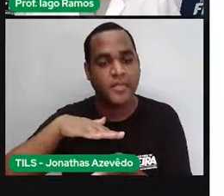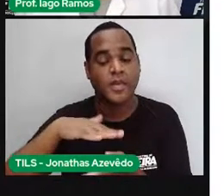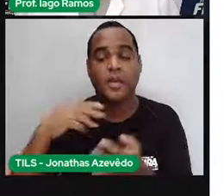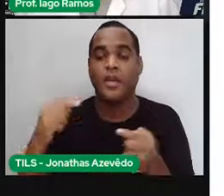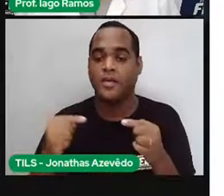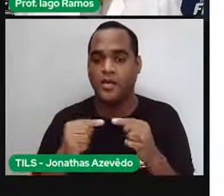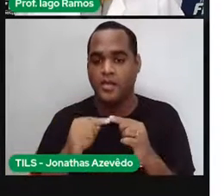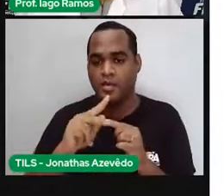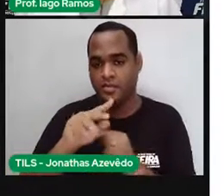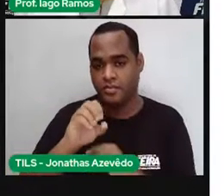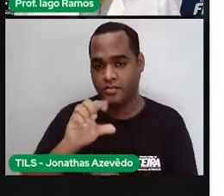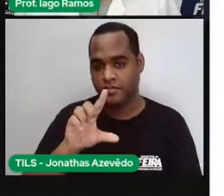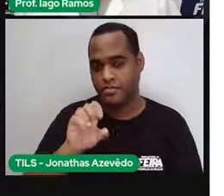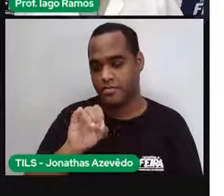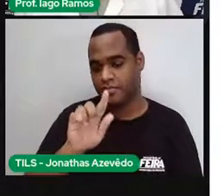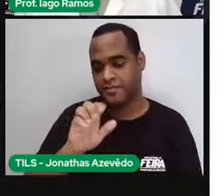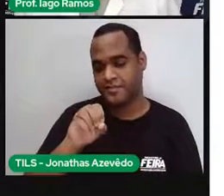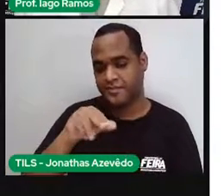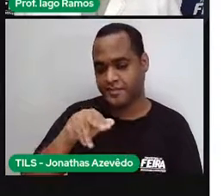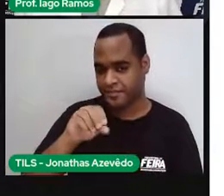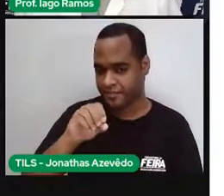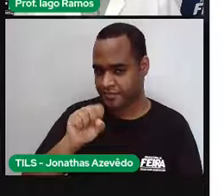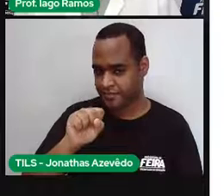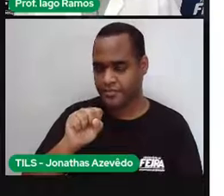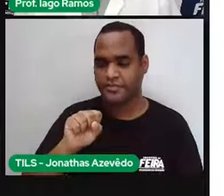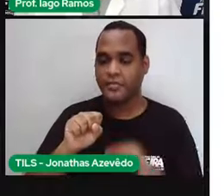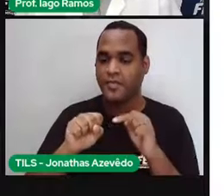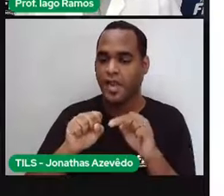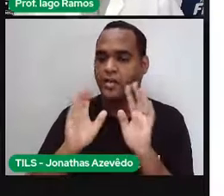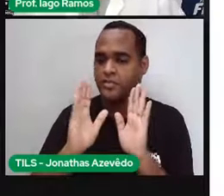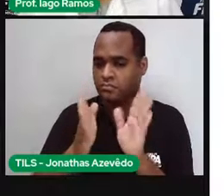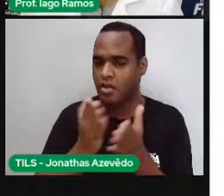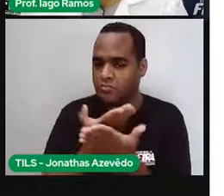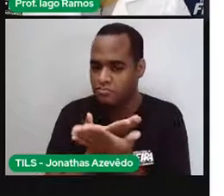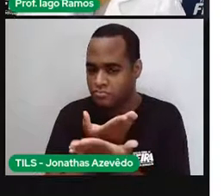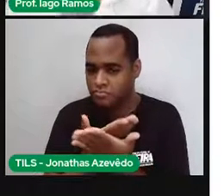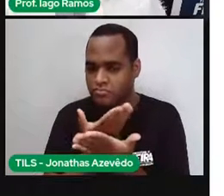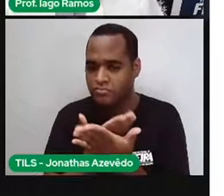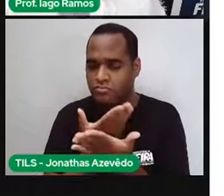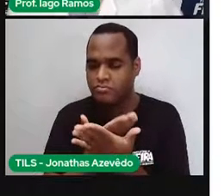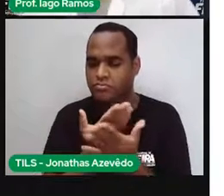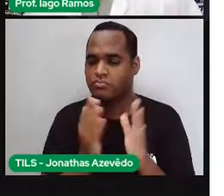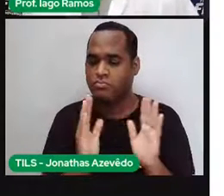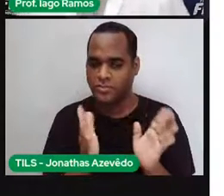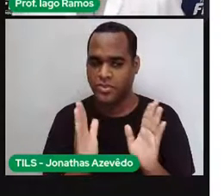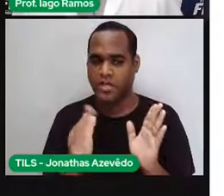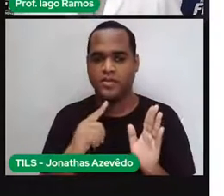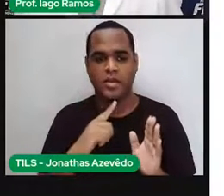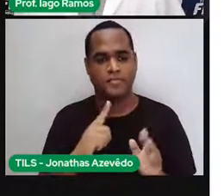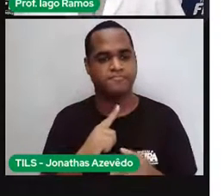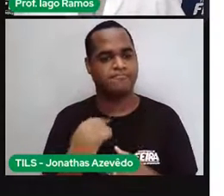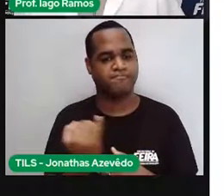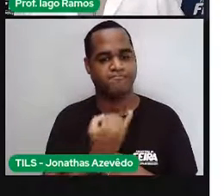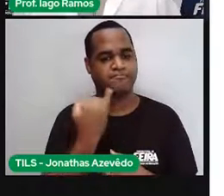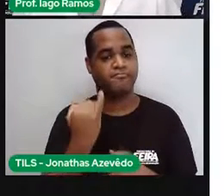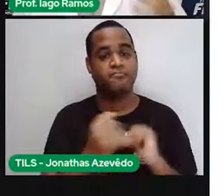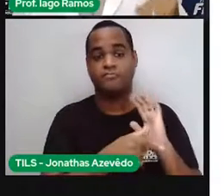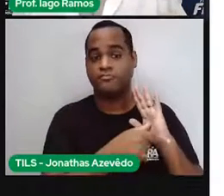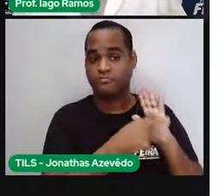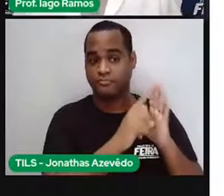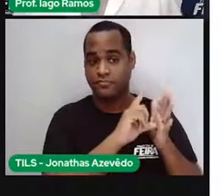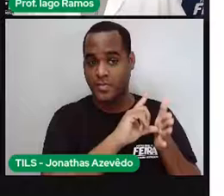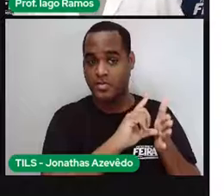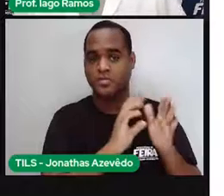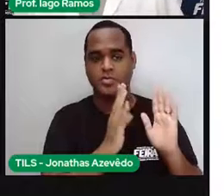polígonos, e polígonos é algo que a gente já estudou em alguma aí de nossas aulas, tá bom? Em aulas aí,